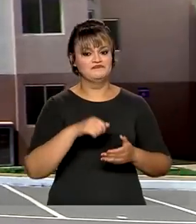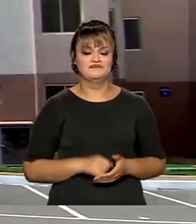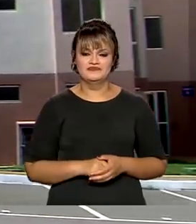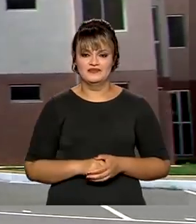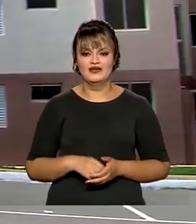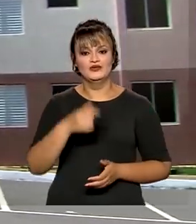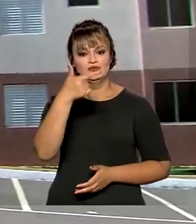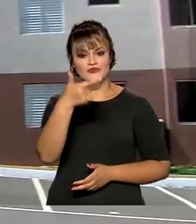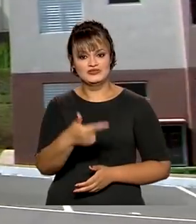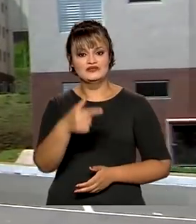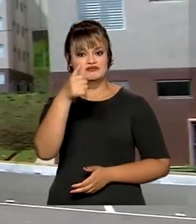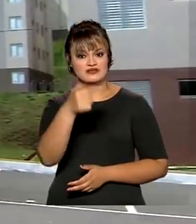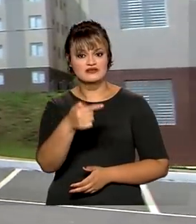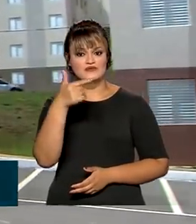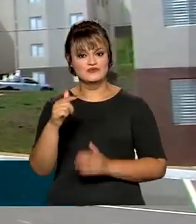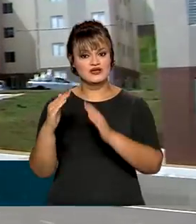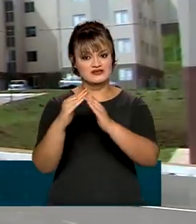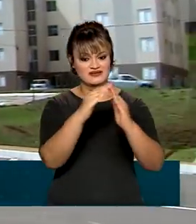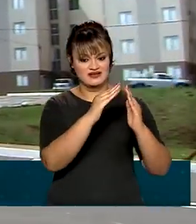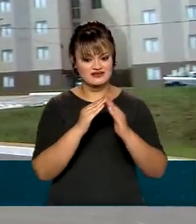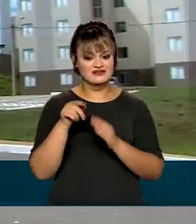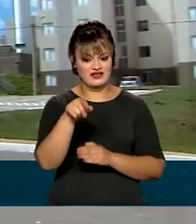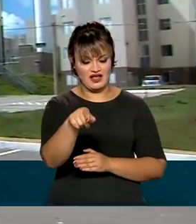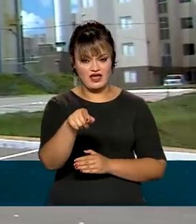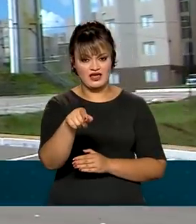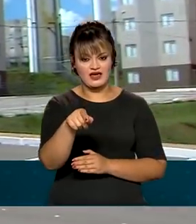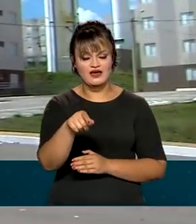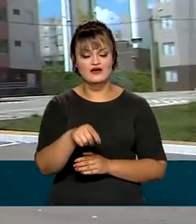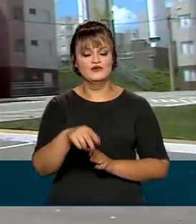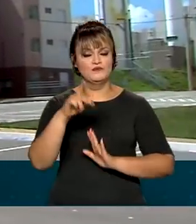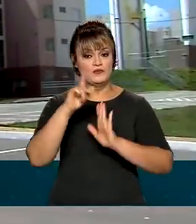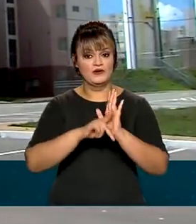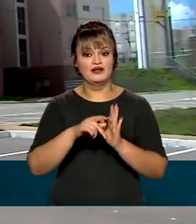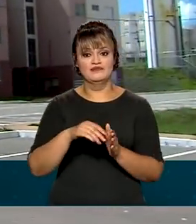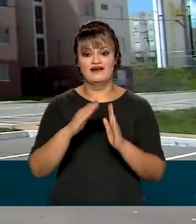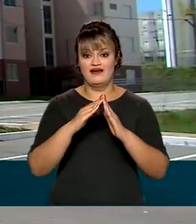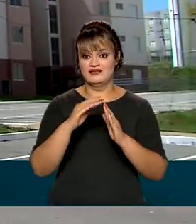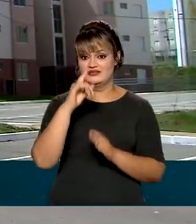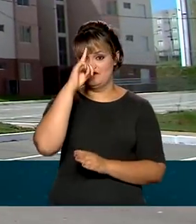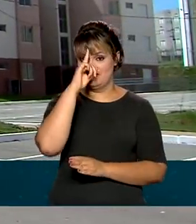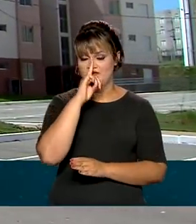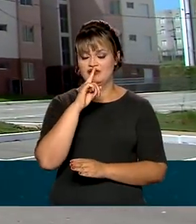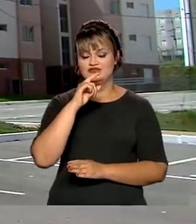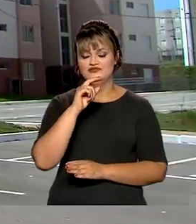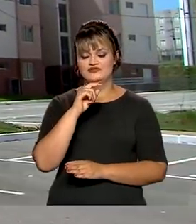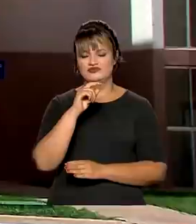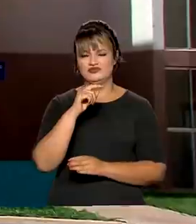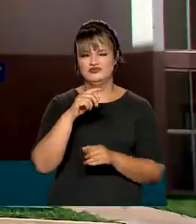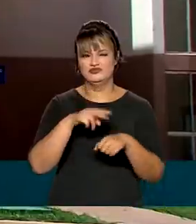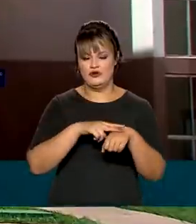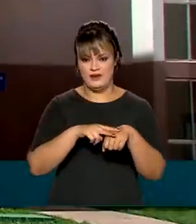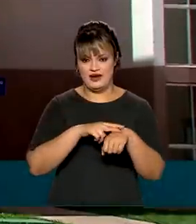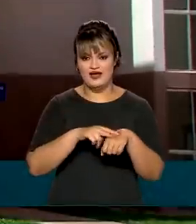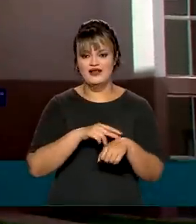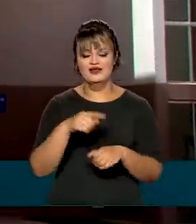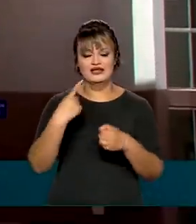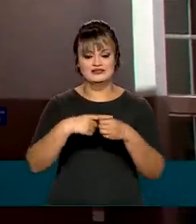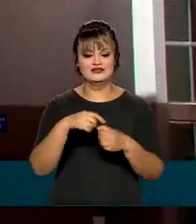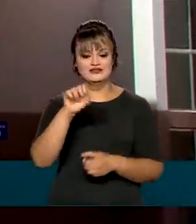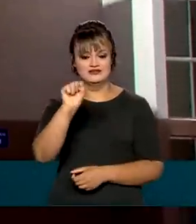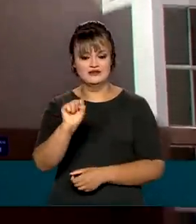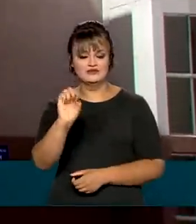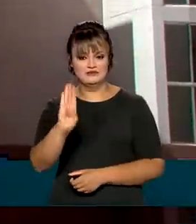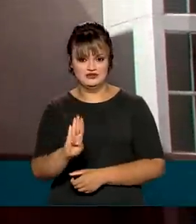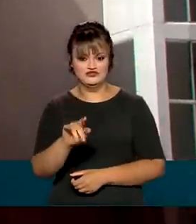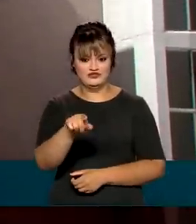As 272 moradias entregues pelo programa Casa Verde Amarela, no residencial Crixá 7, em São Sebastião, no